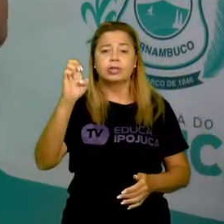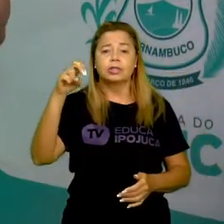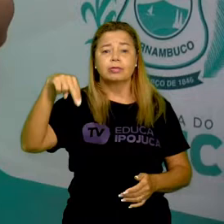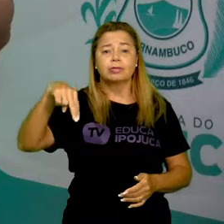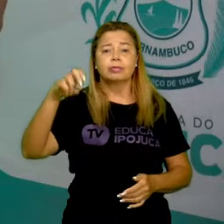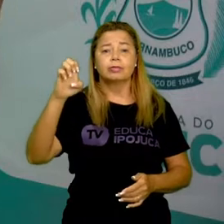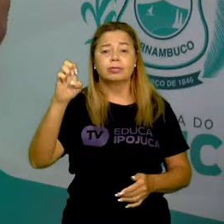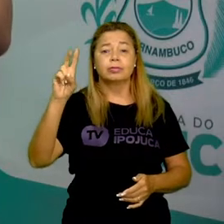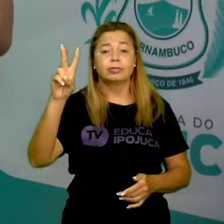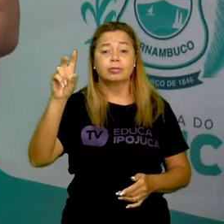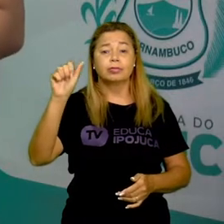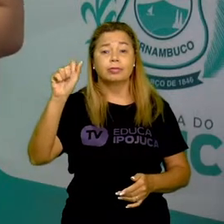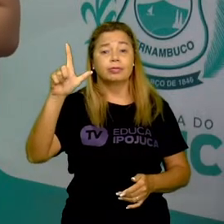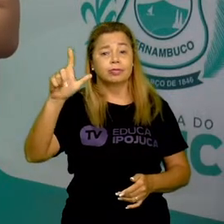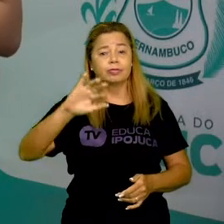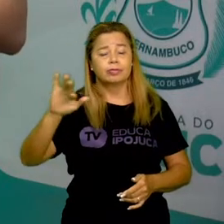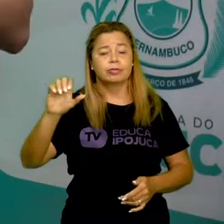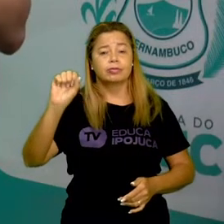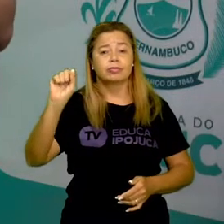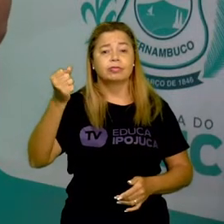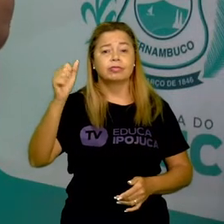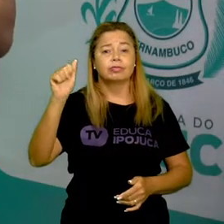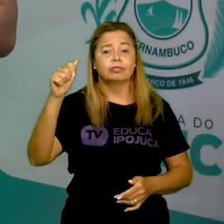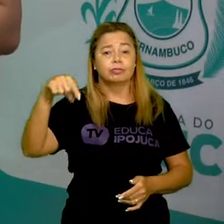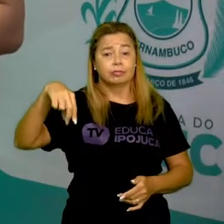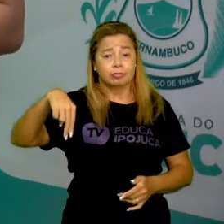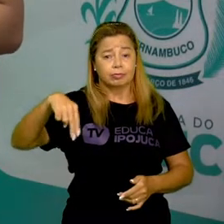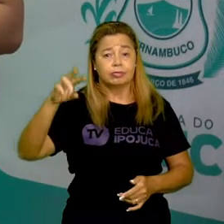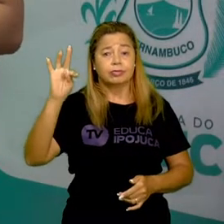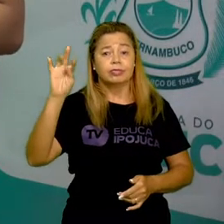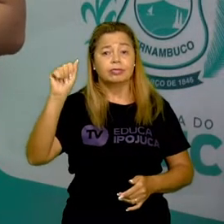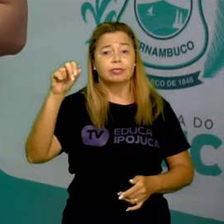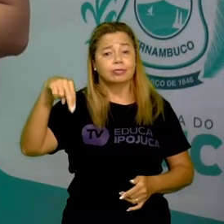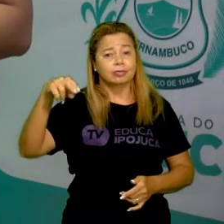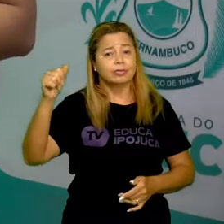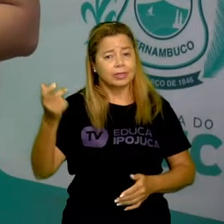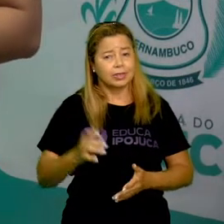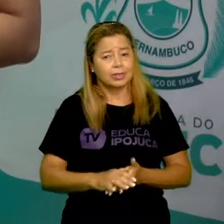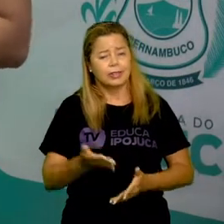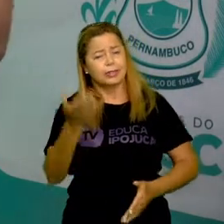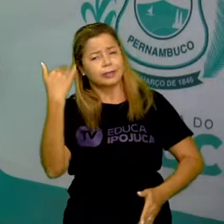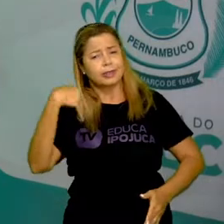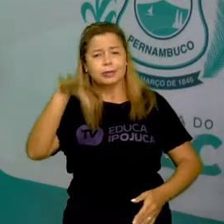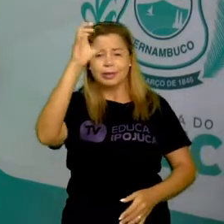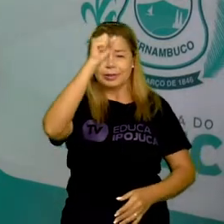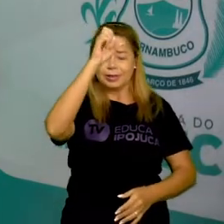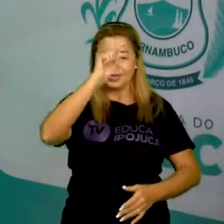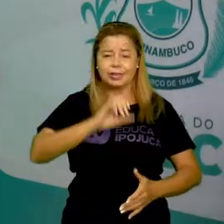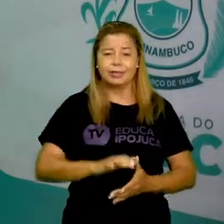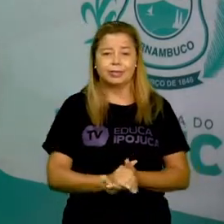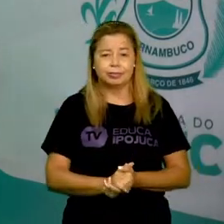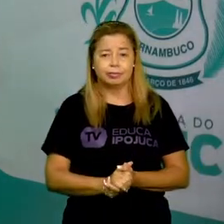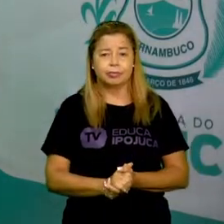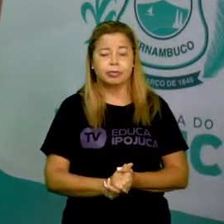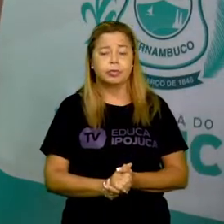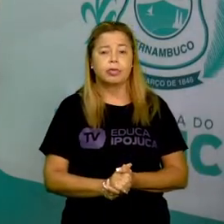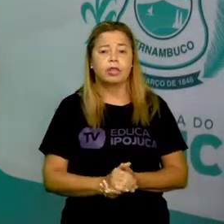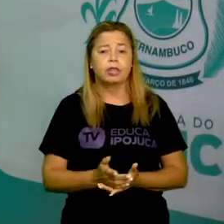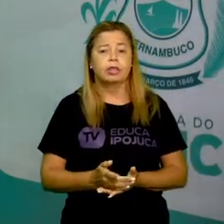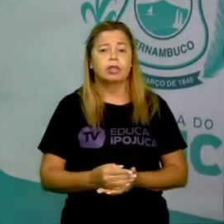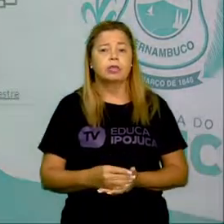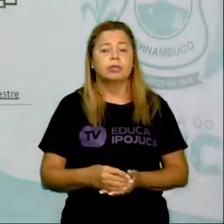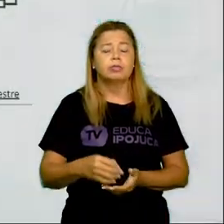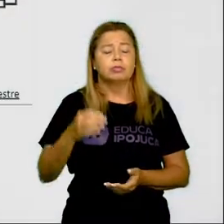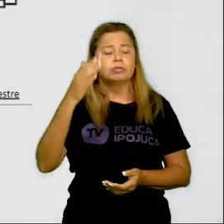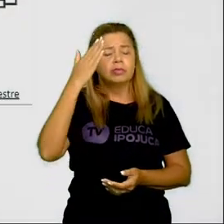pouco. Vamos viajar nessa aprendizagem, entendendo que a